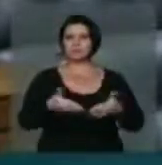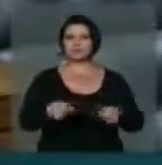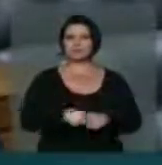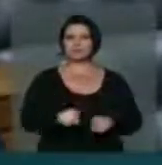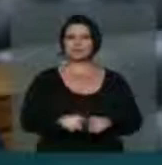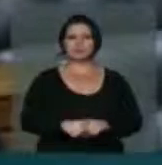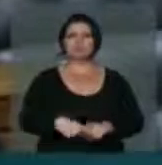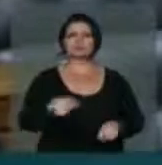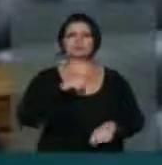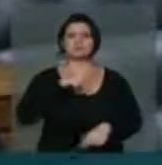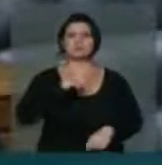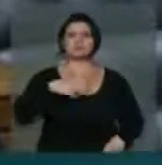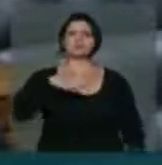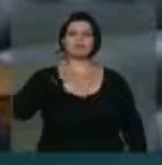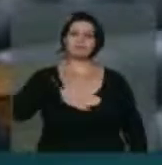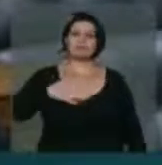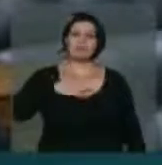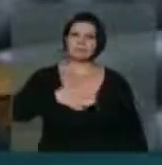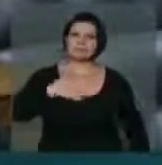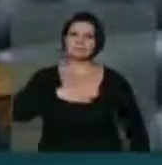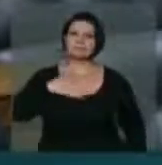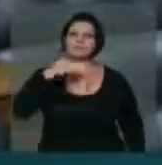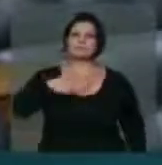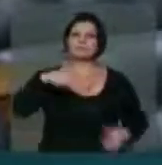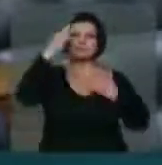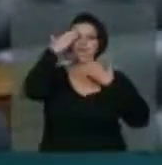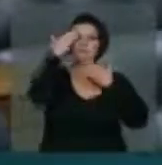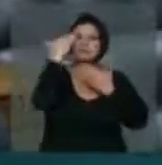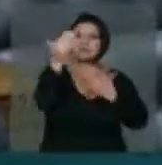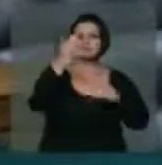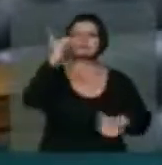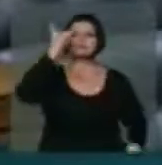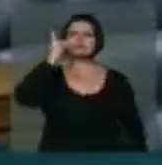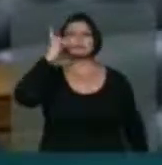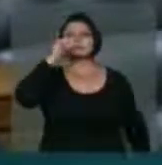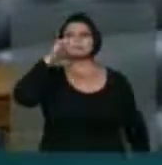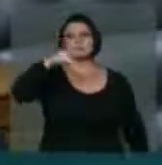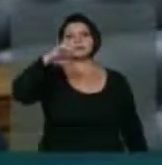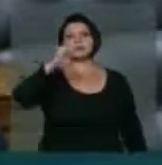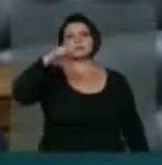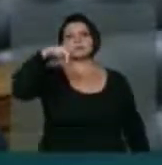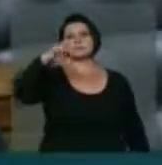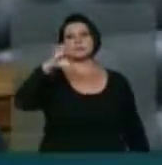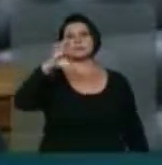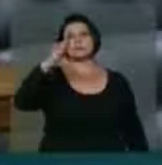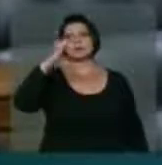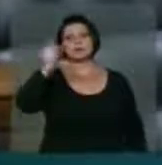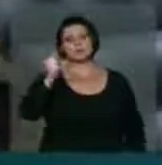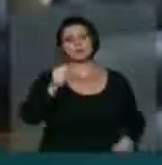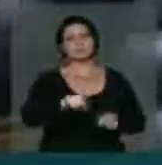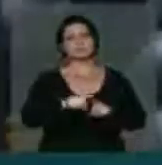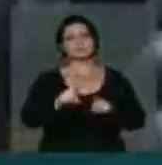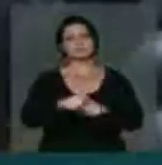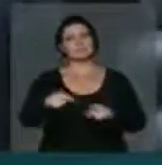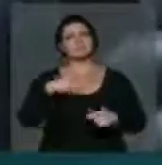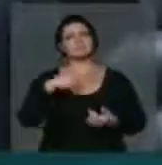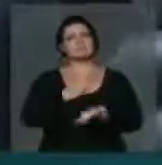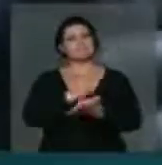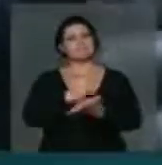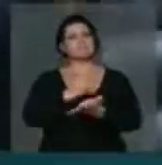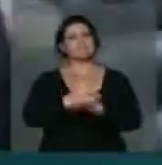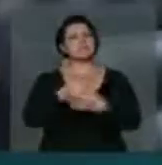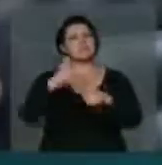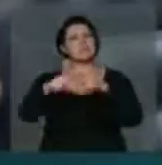Cultura tem a satisfação, agradecendo ao deputado Mendonça, tem a satisfação, apesar do